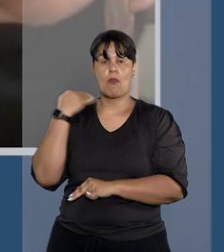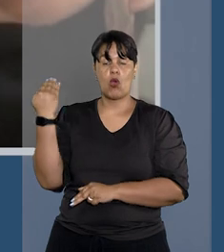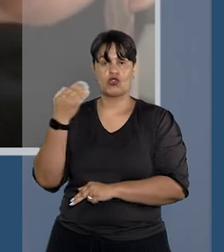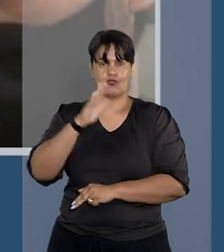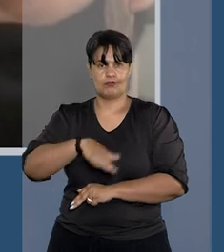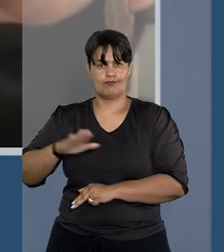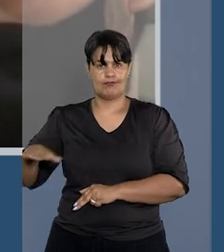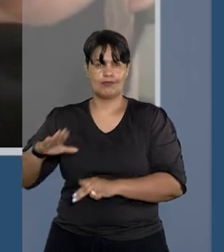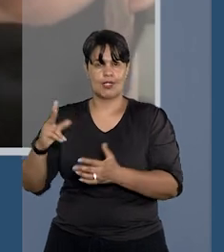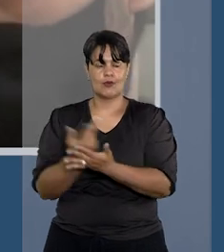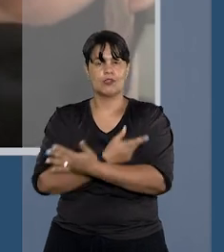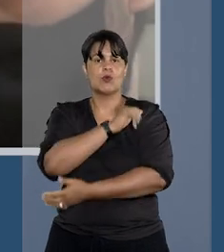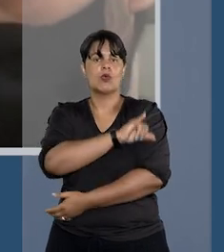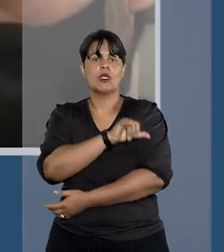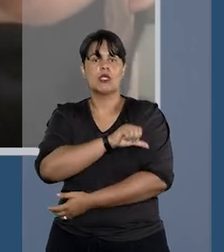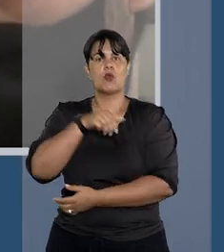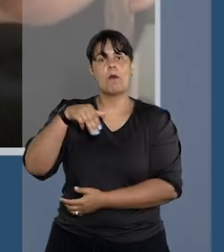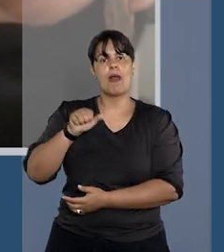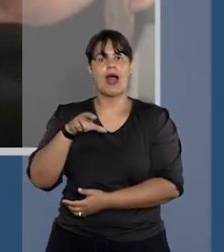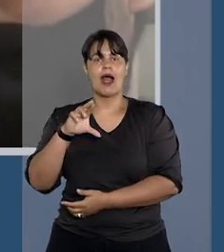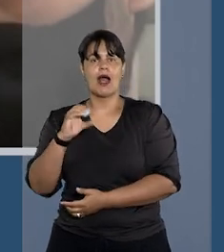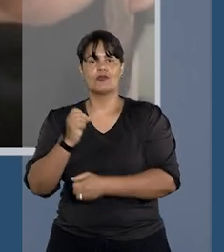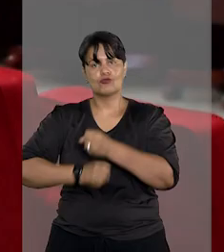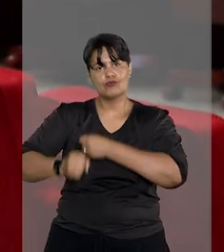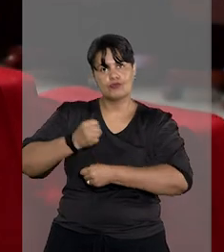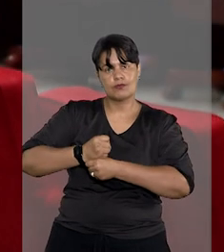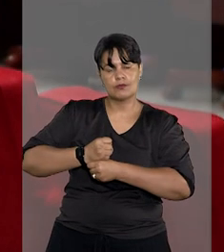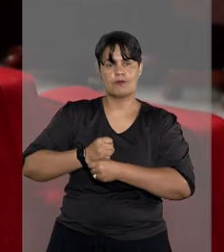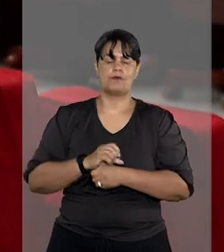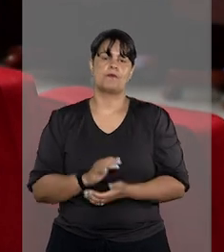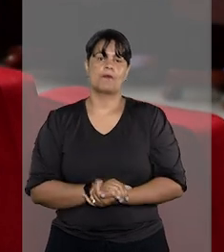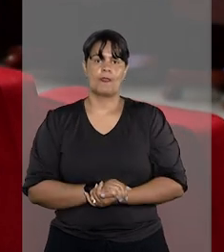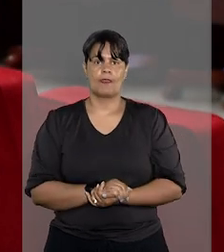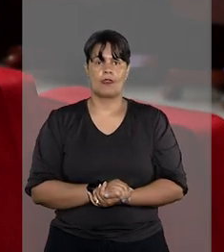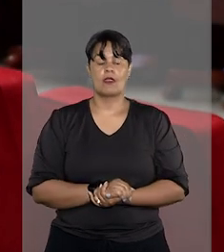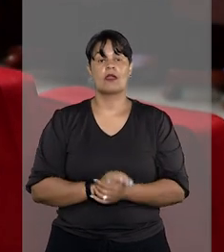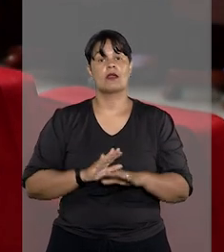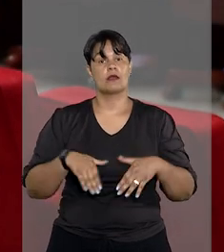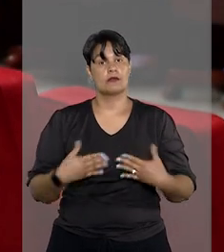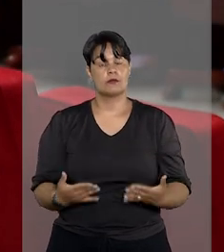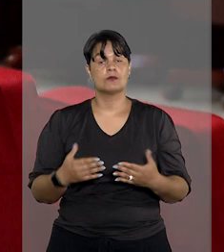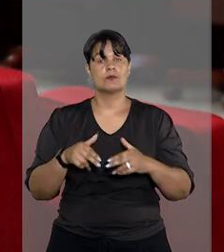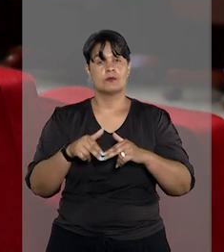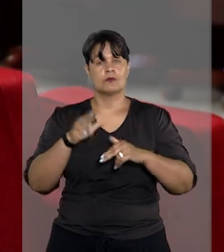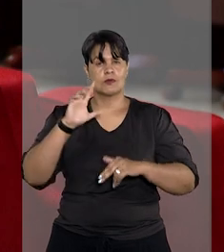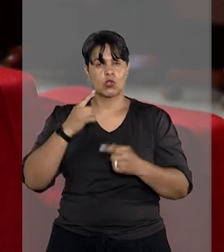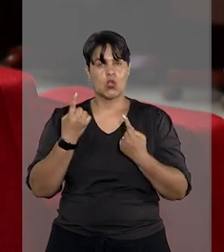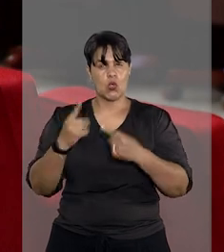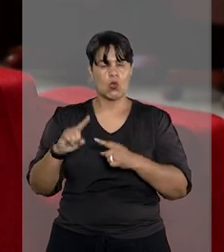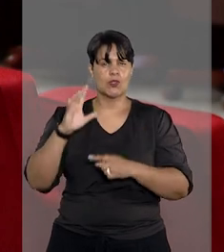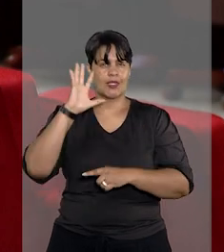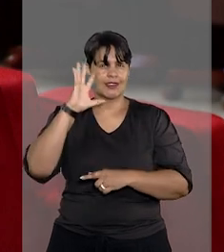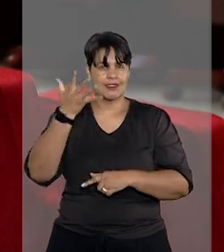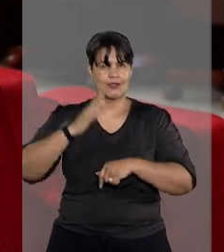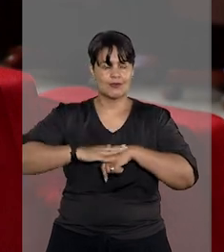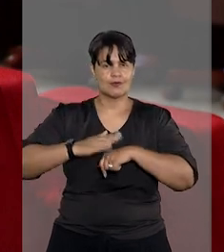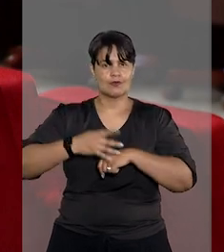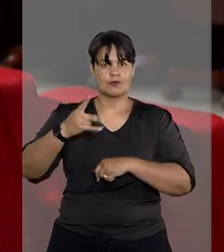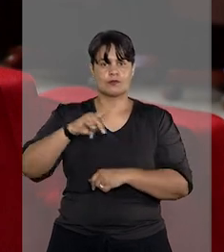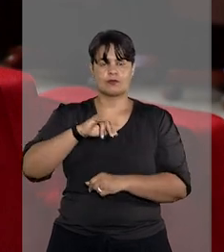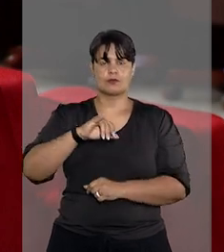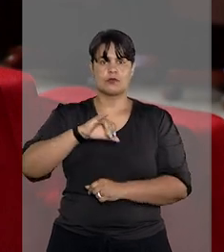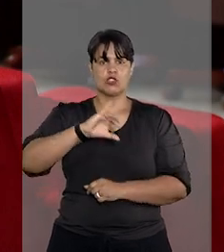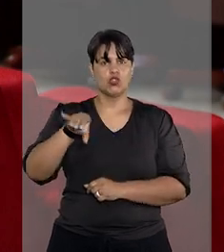ocorrida no Rio de Janeiro em março de 2021. Ao recorrer contra a decisão monocrática do ministro João Otávio de